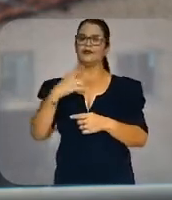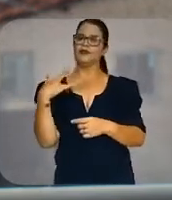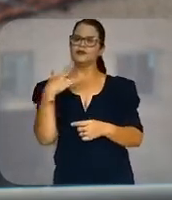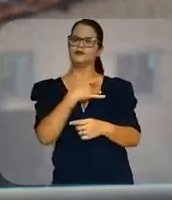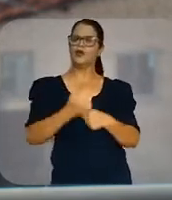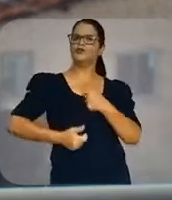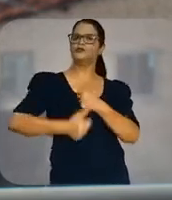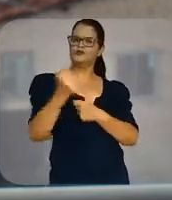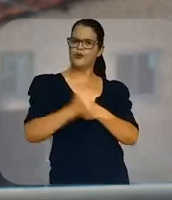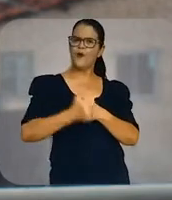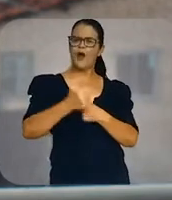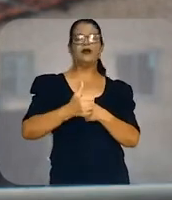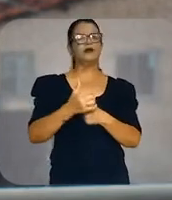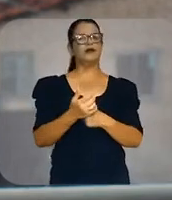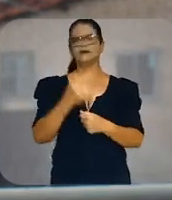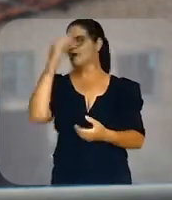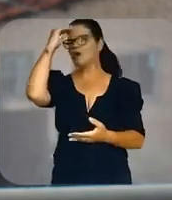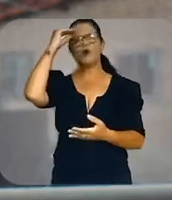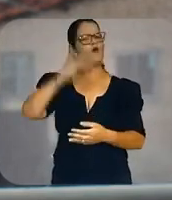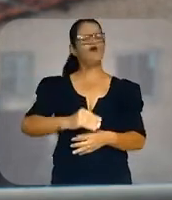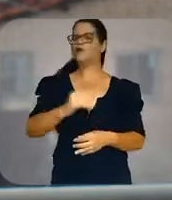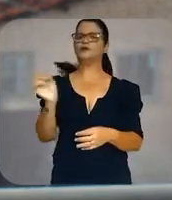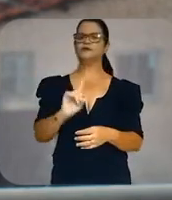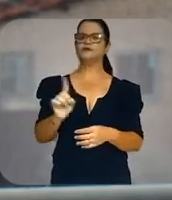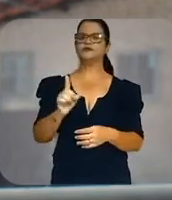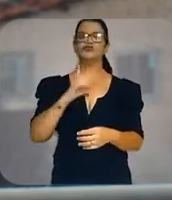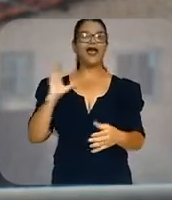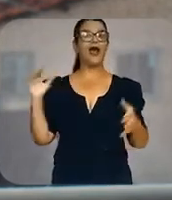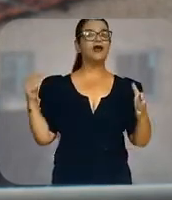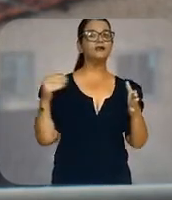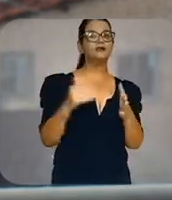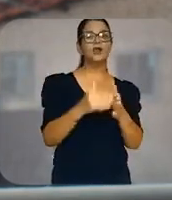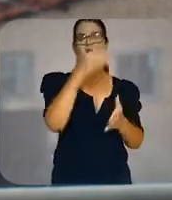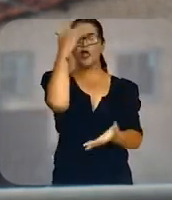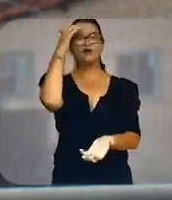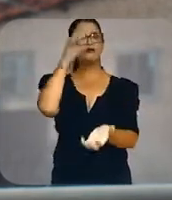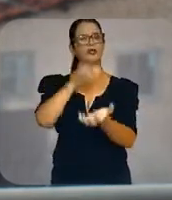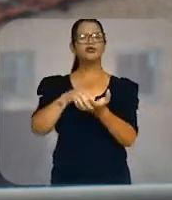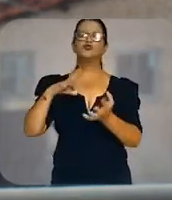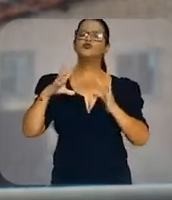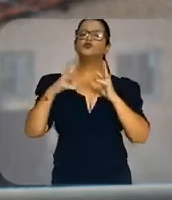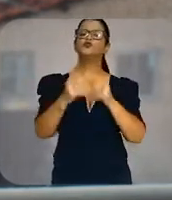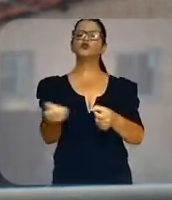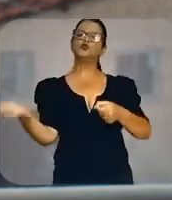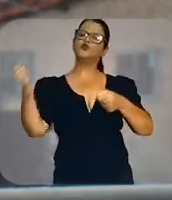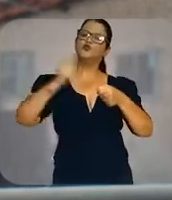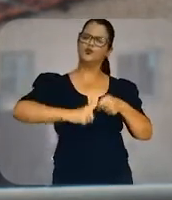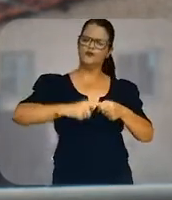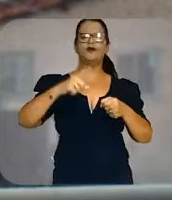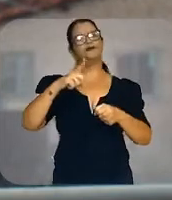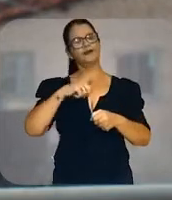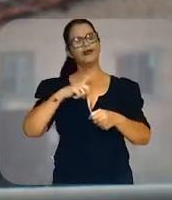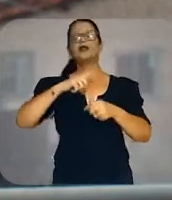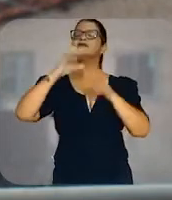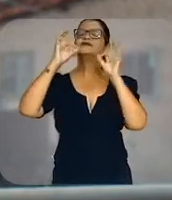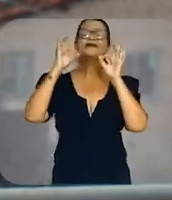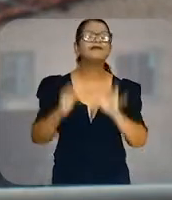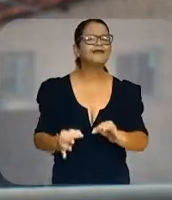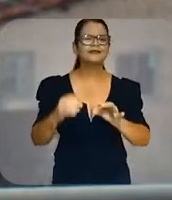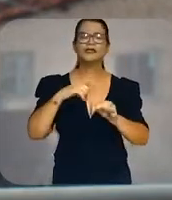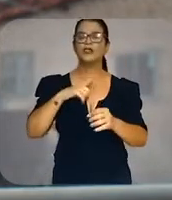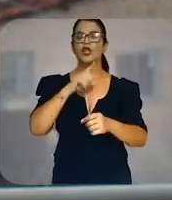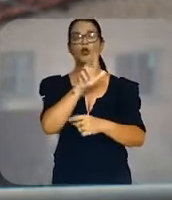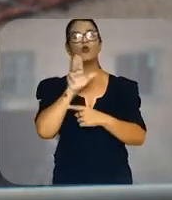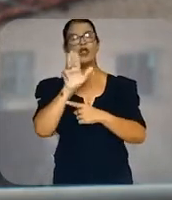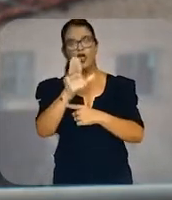e saúde de qualidade. Eu não vou desistir até que os pernambucanos tenham tudo isso de volta. E tenho certeza